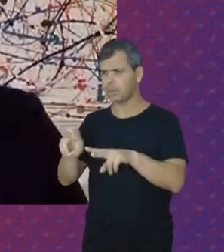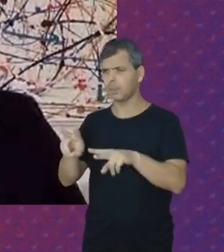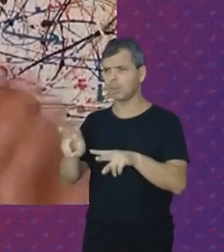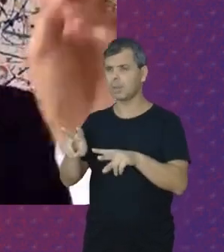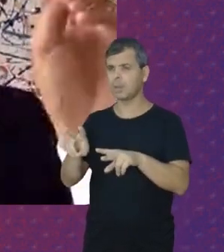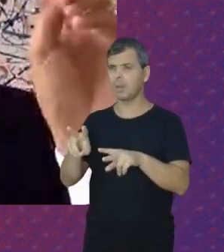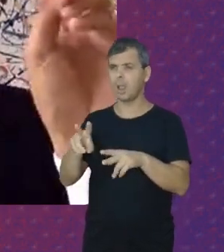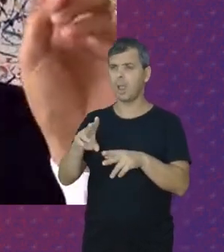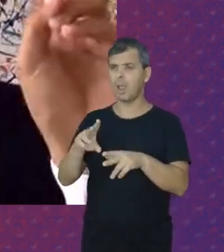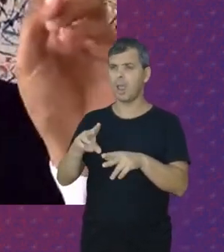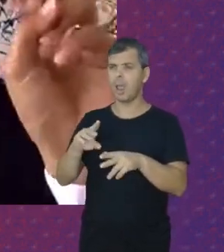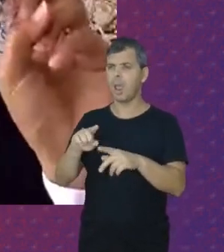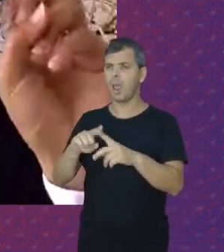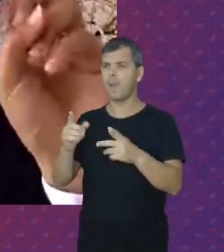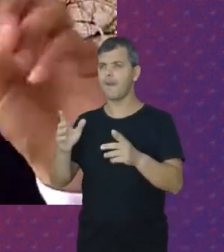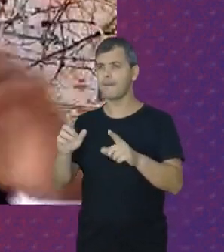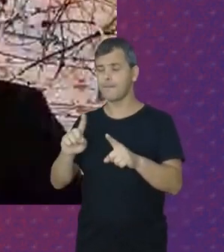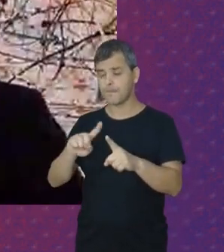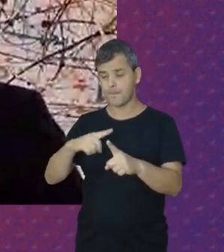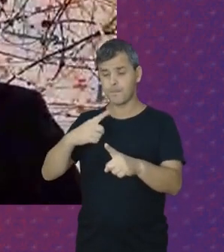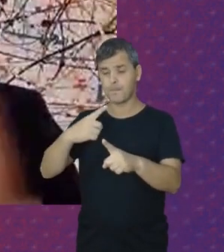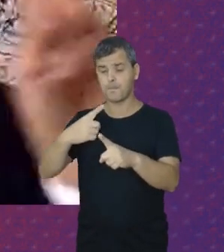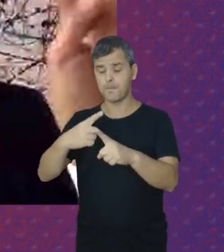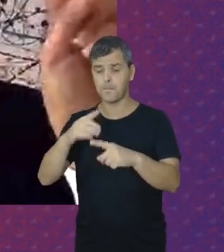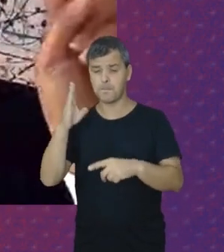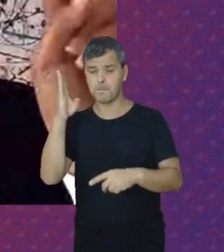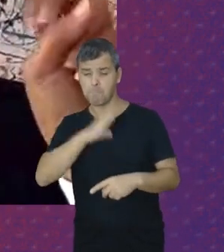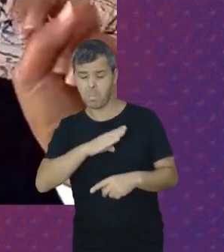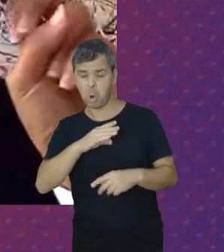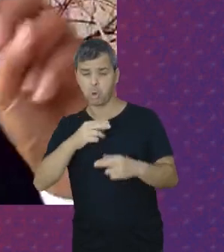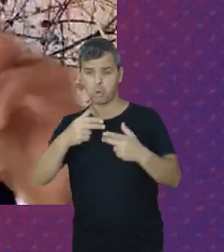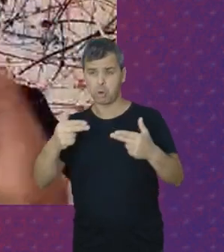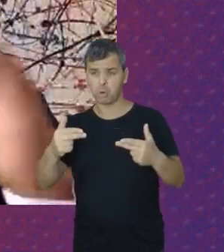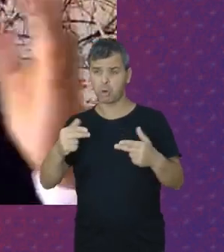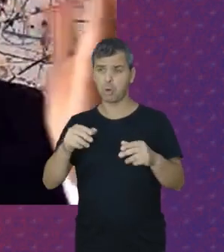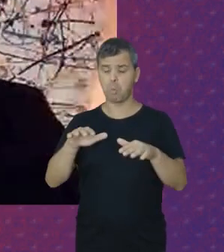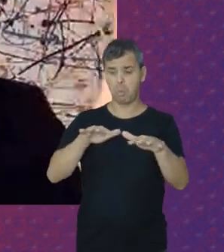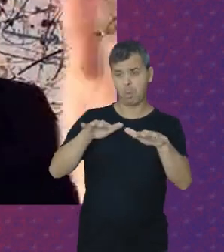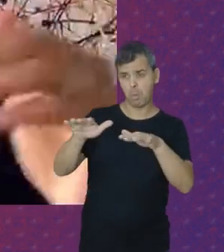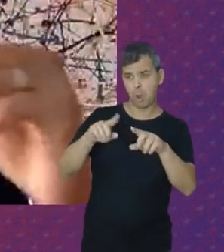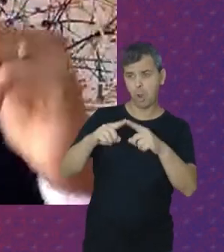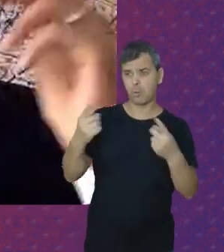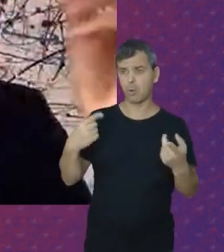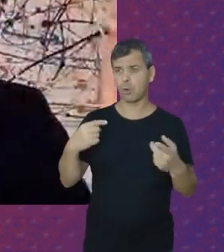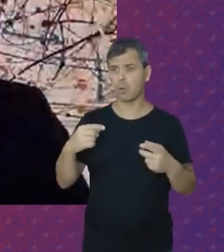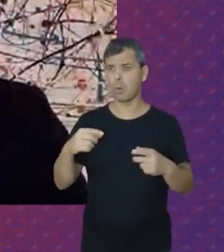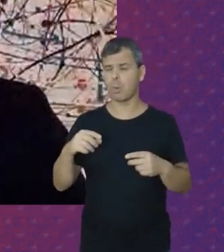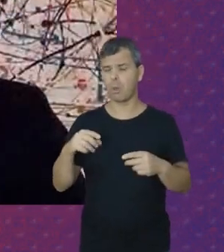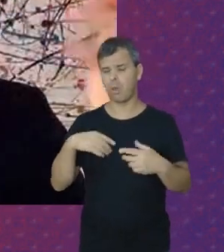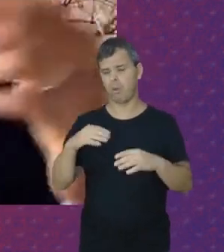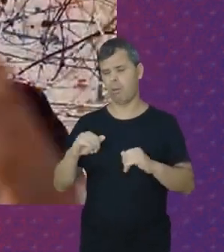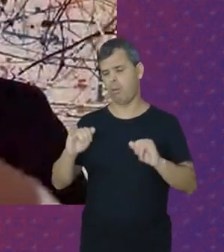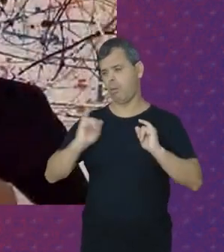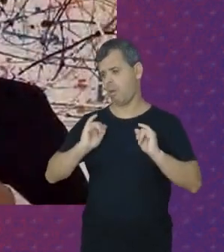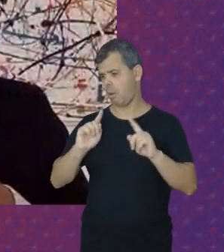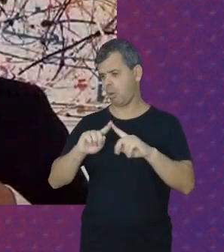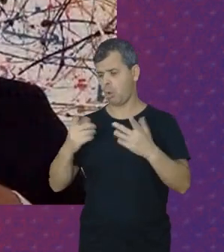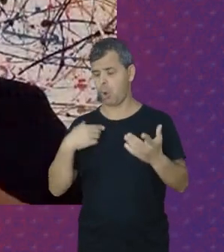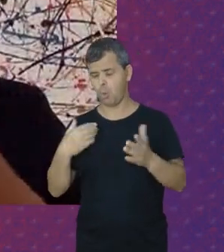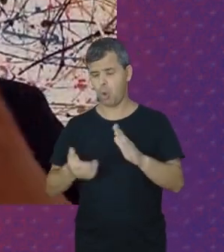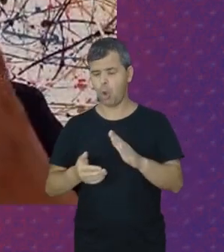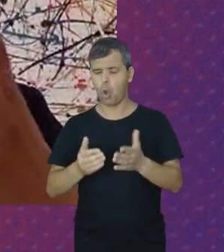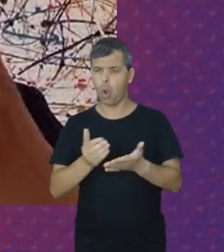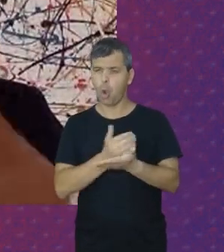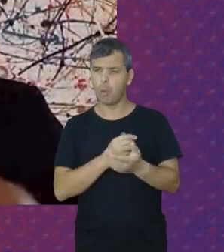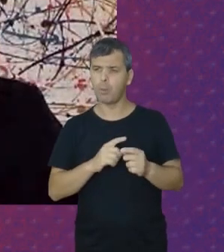Possuía Maios hábitos Como a Mobilidade Como o ócio Como o roubo Então